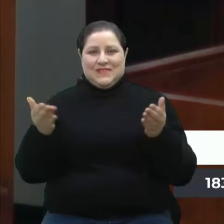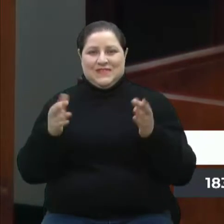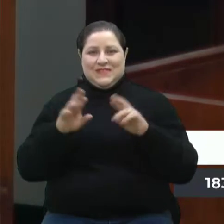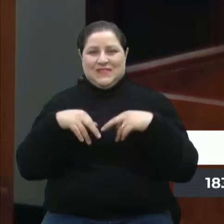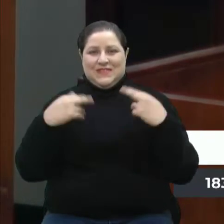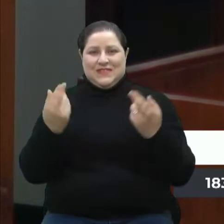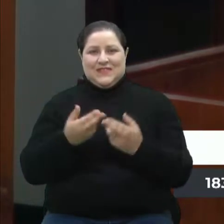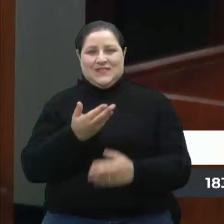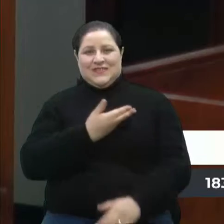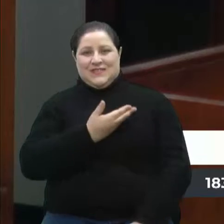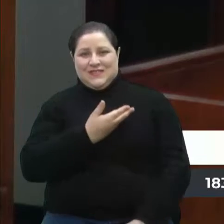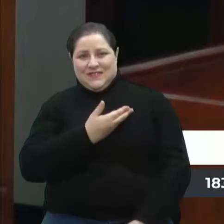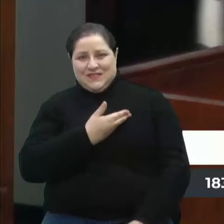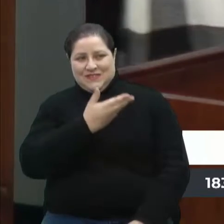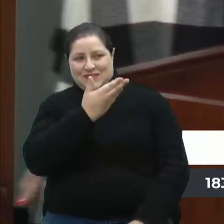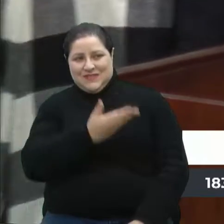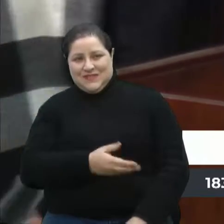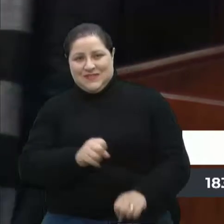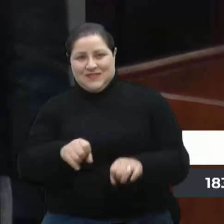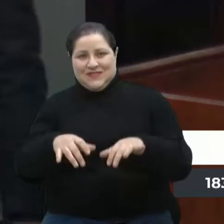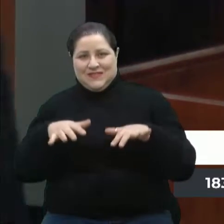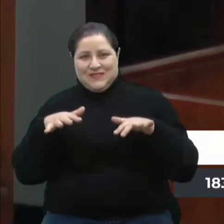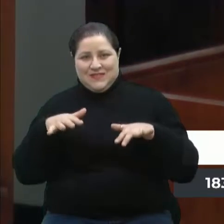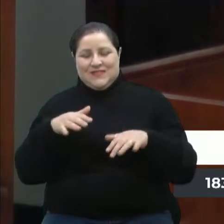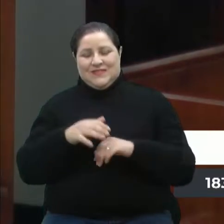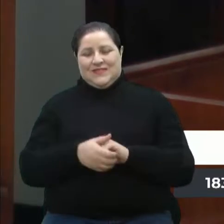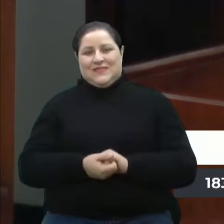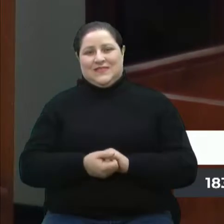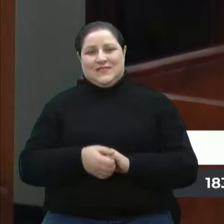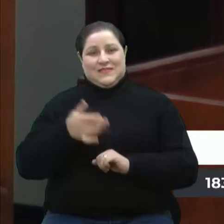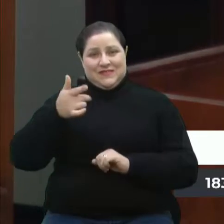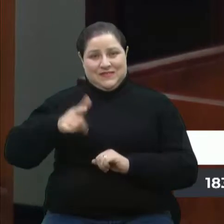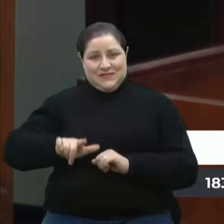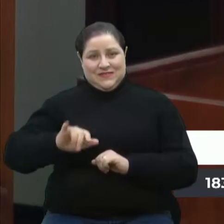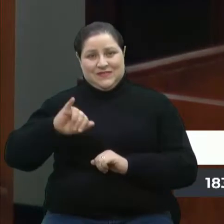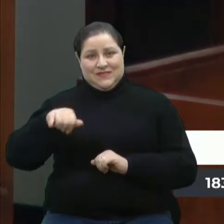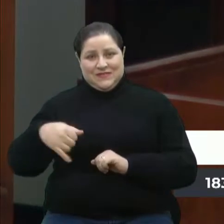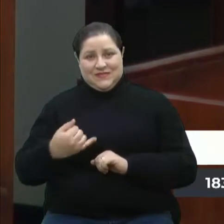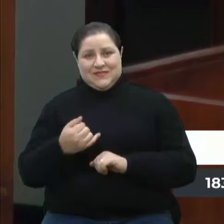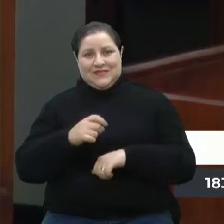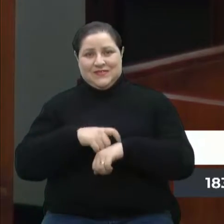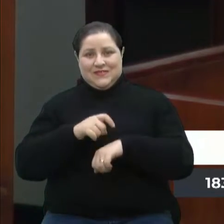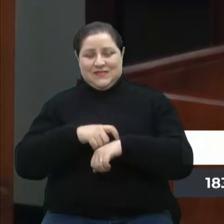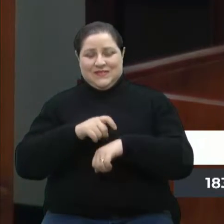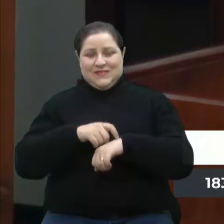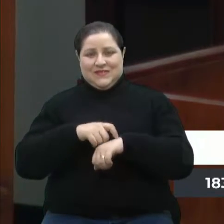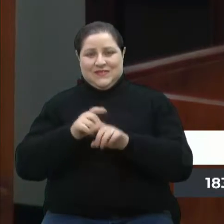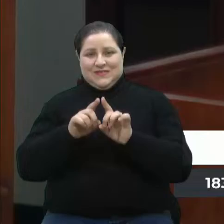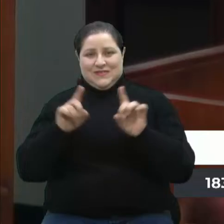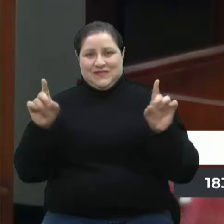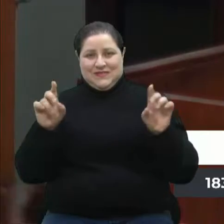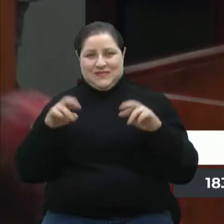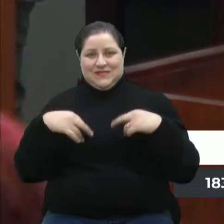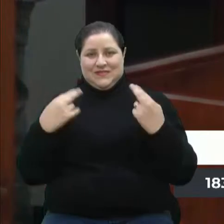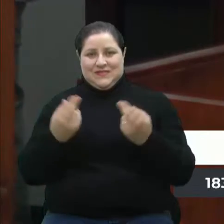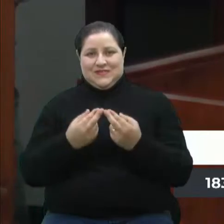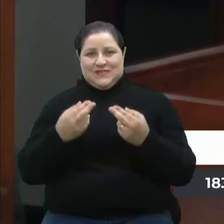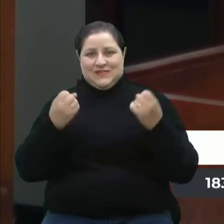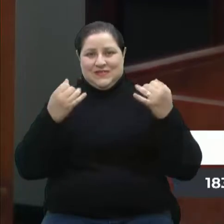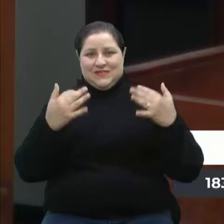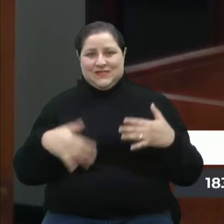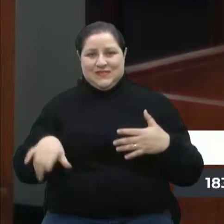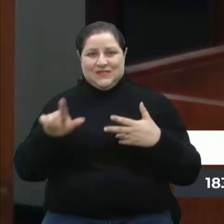os amigos aí, um amigo na plateia. Eu ocupo mais uma vez o espaço do grande expediente para falar sobre a Escola do